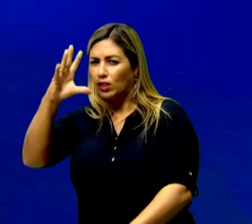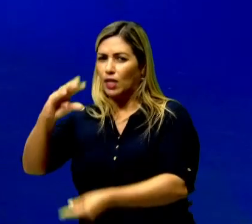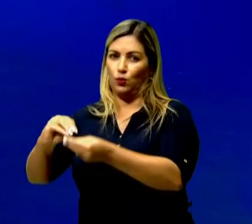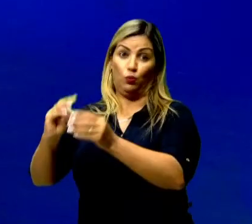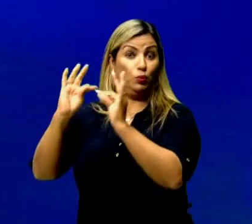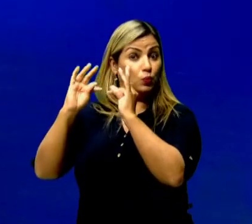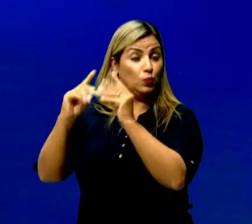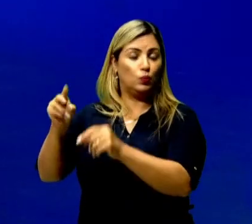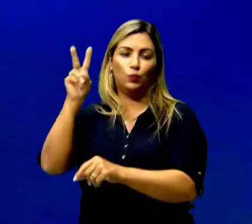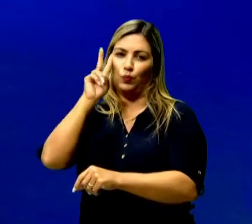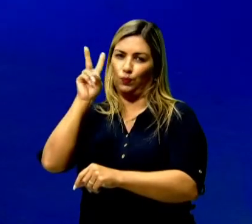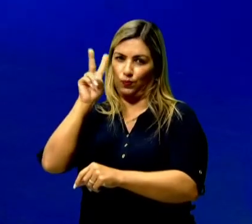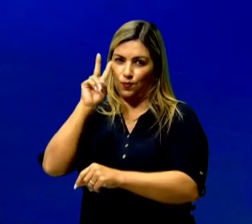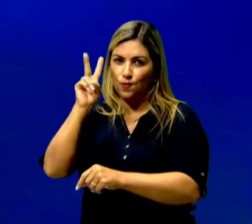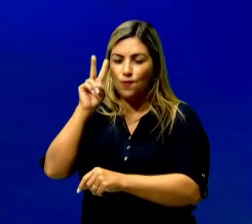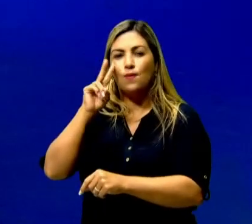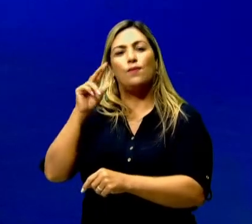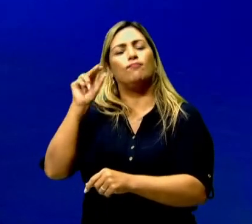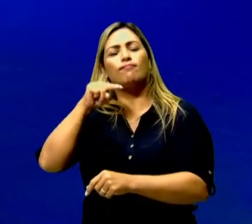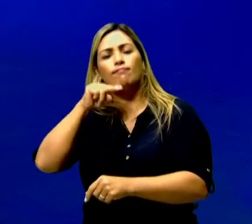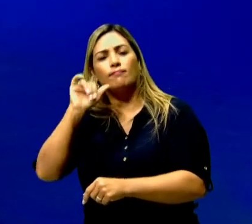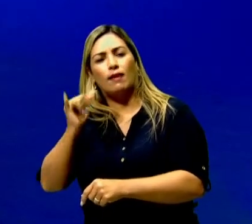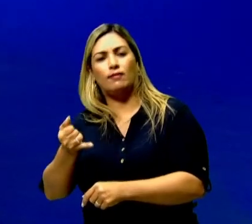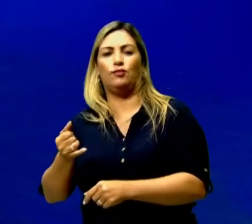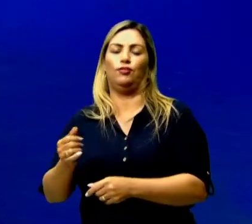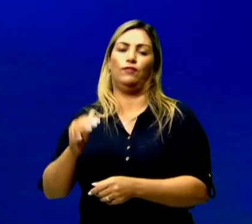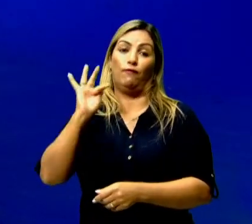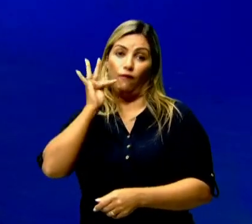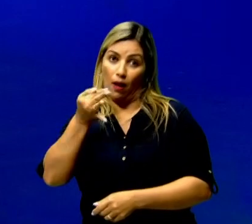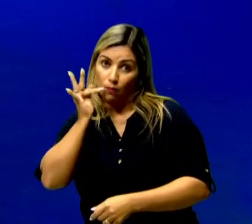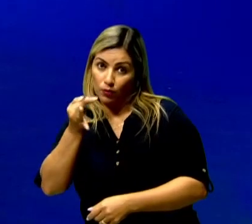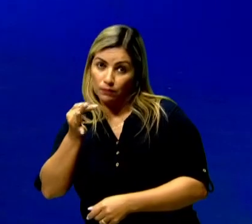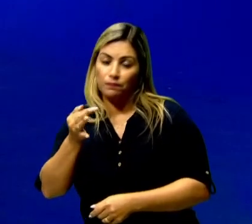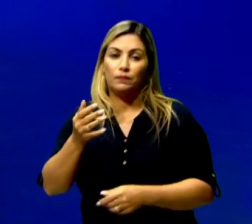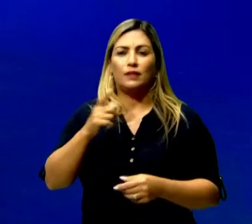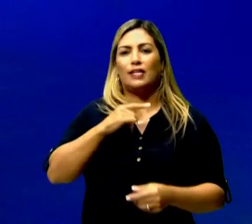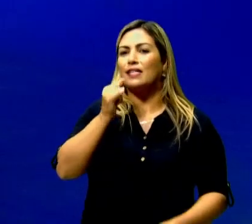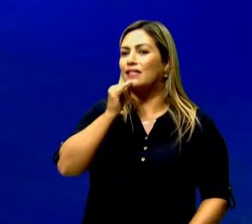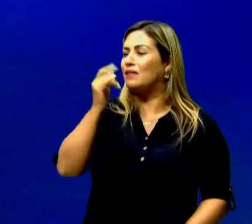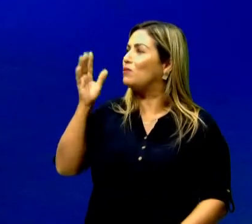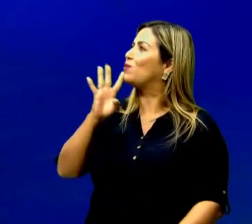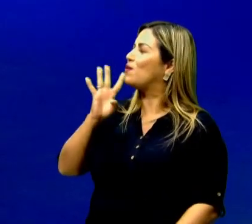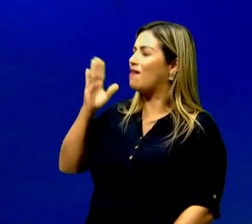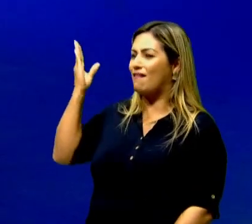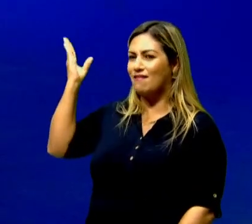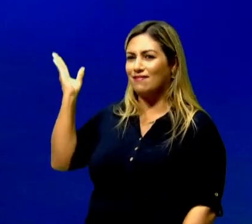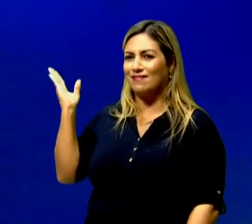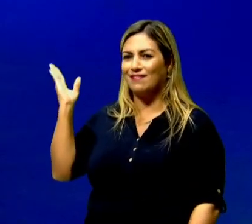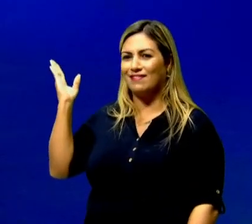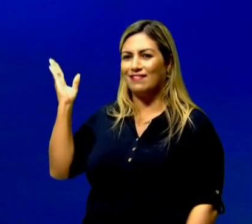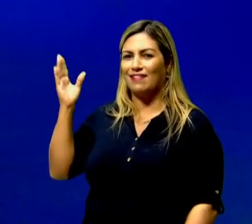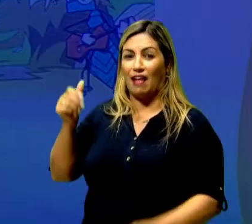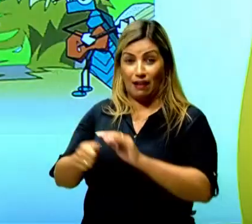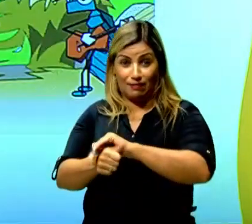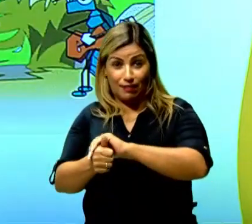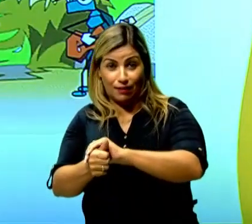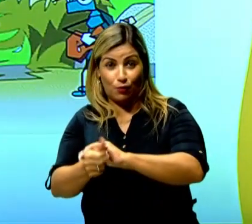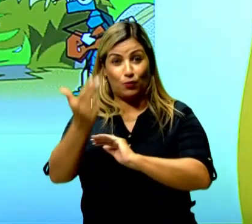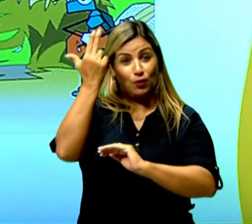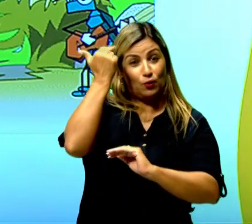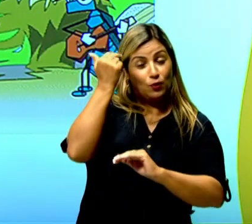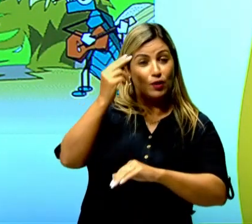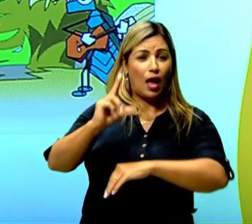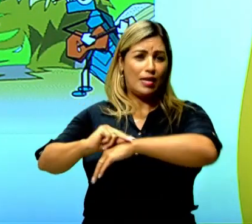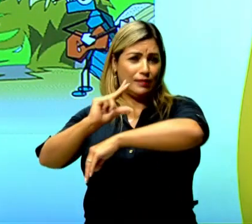toda a história, toda a narrativa da fábula. Tem uns exemplos ali muito conhecidos, né? Que é a tartaruga e lebre, a